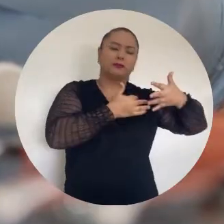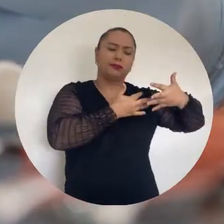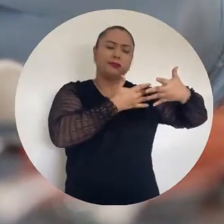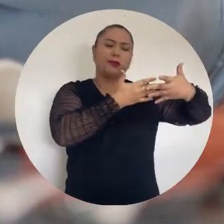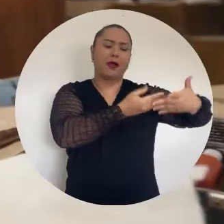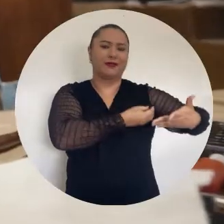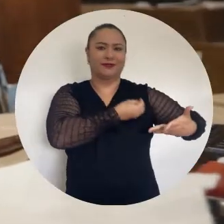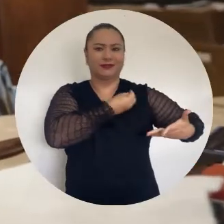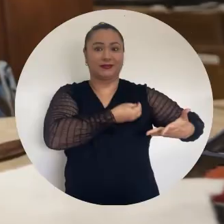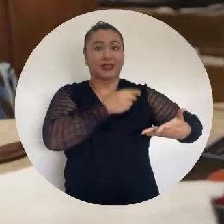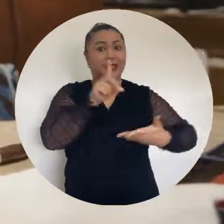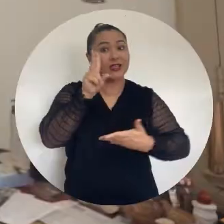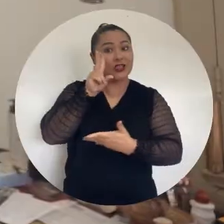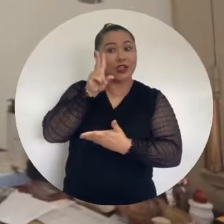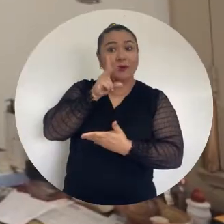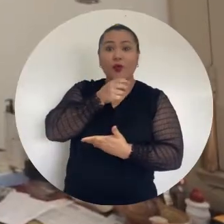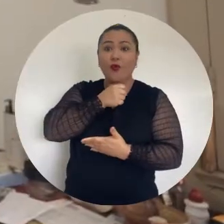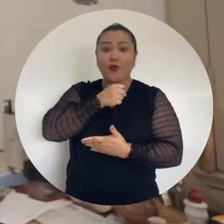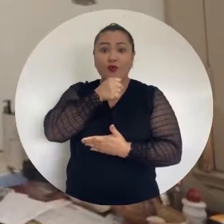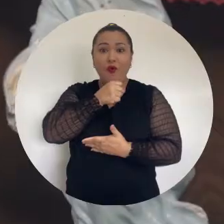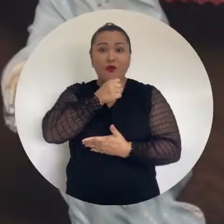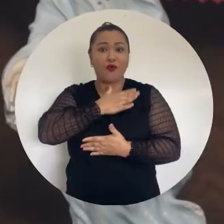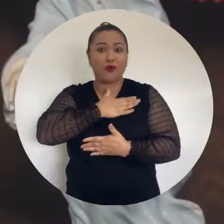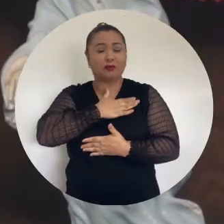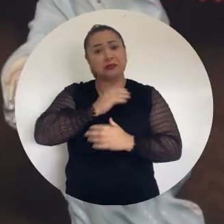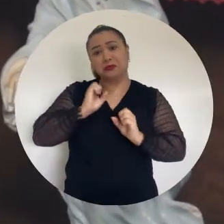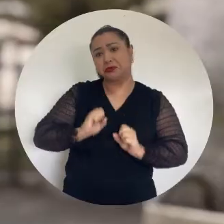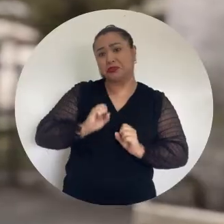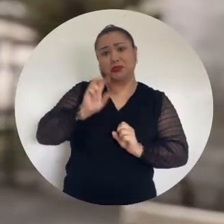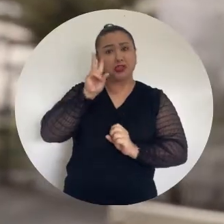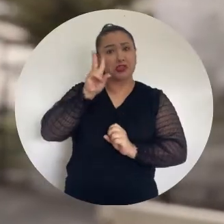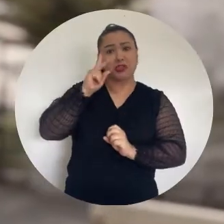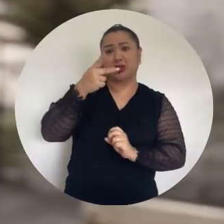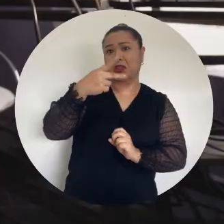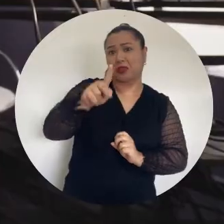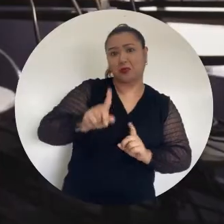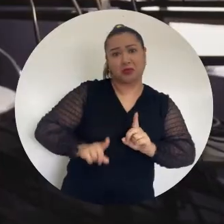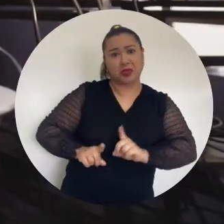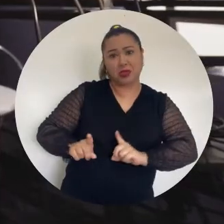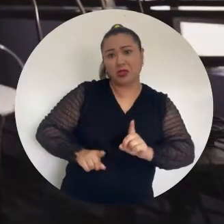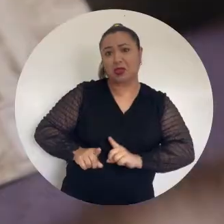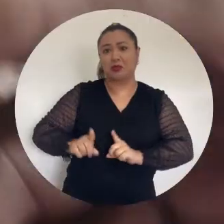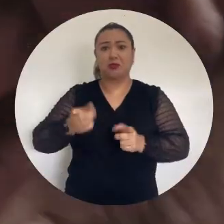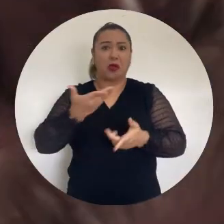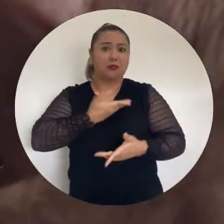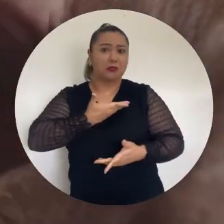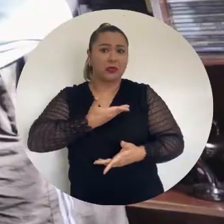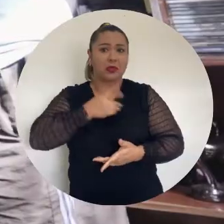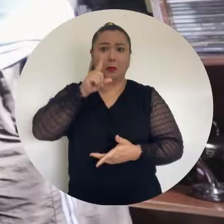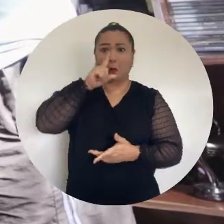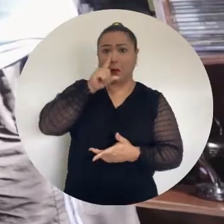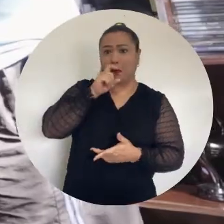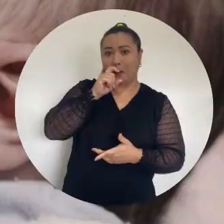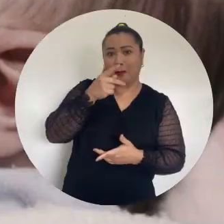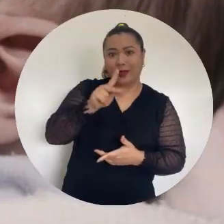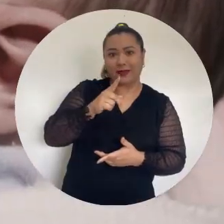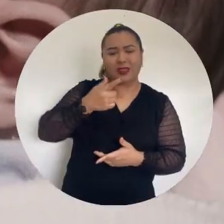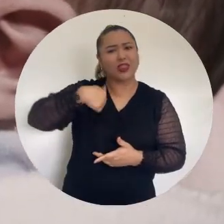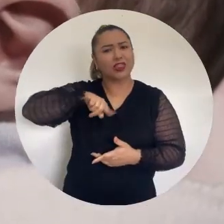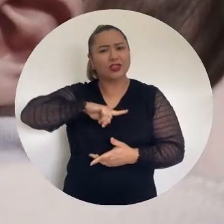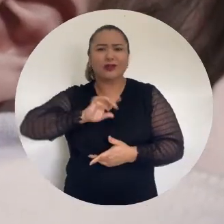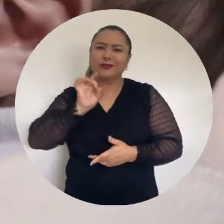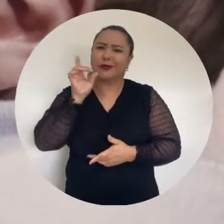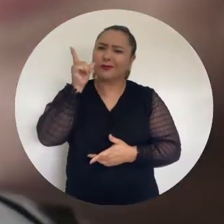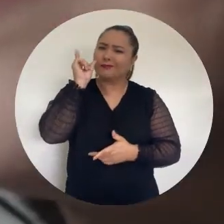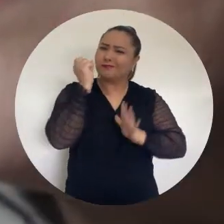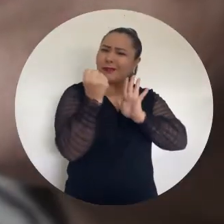Era a história do meu avô. Mas poderia ser a história de um primo, de um amigo, dos seus pais. É